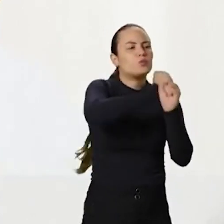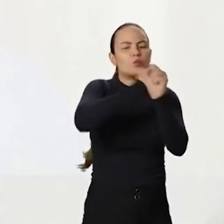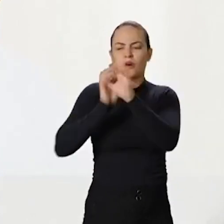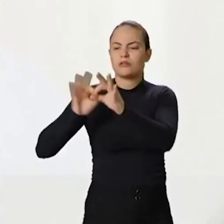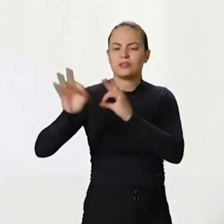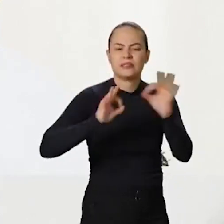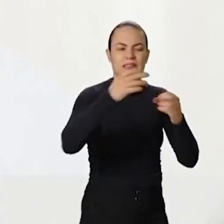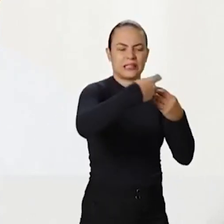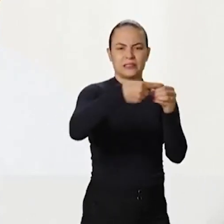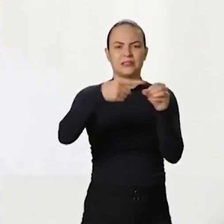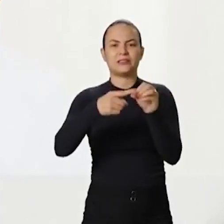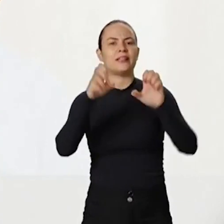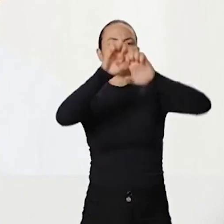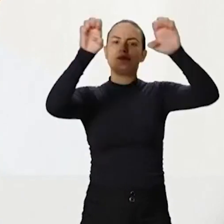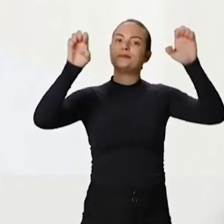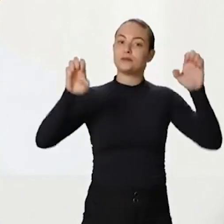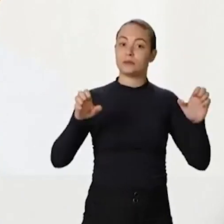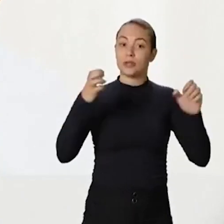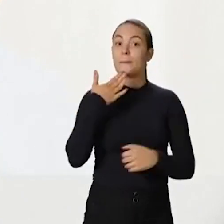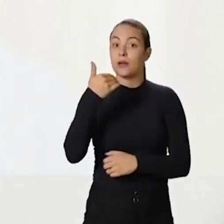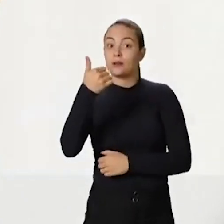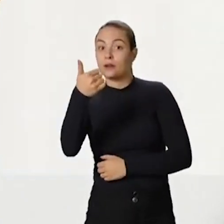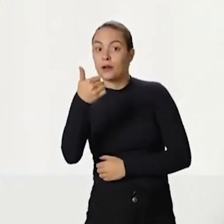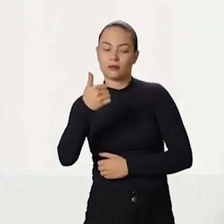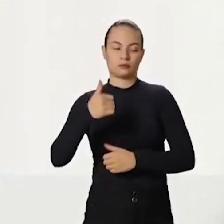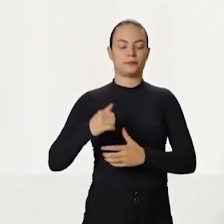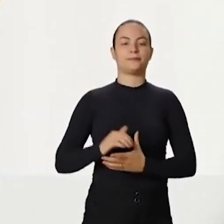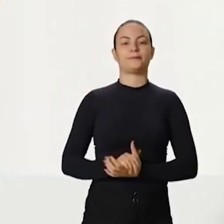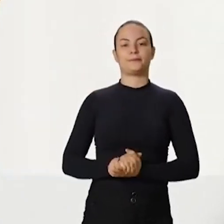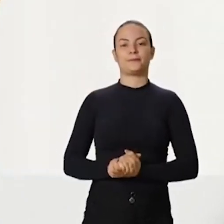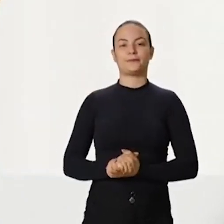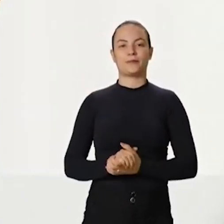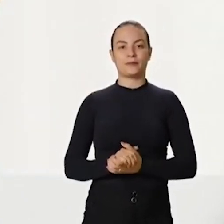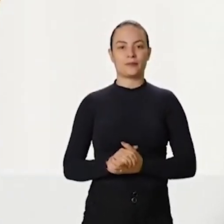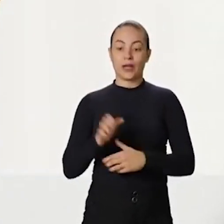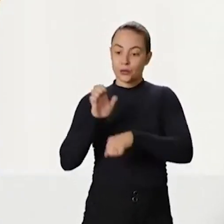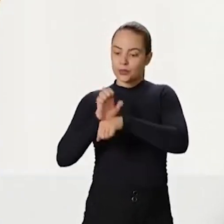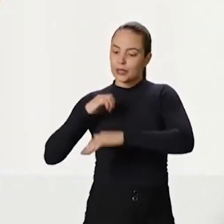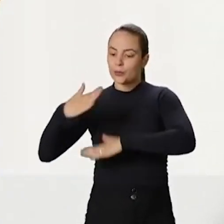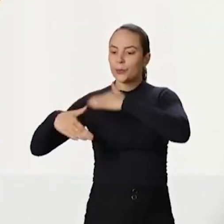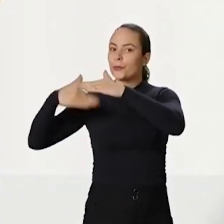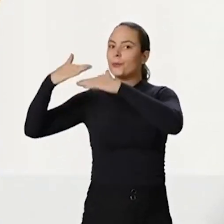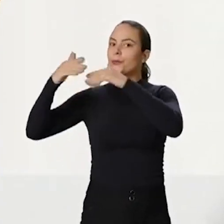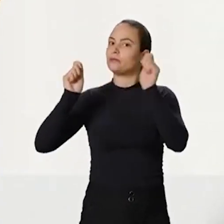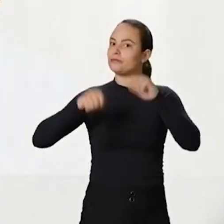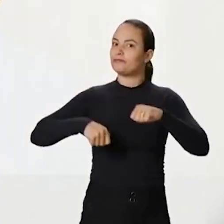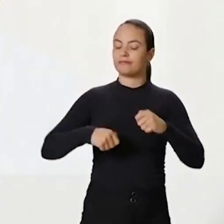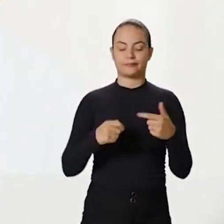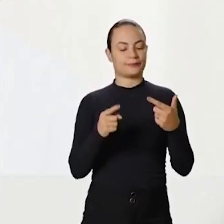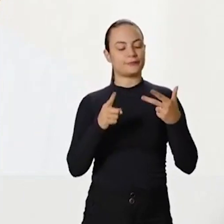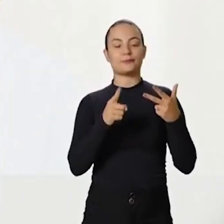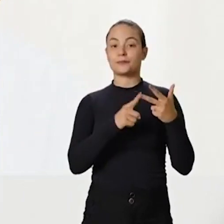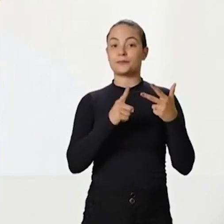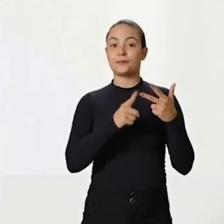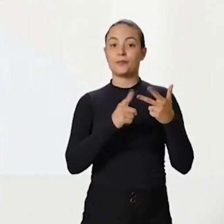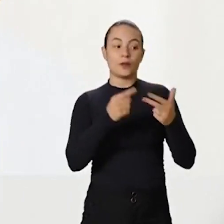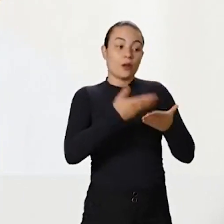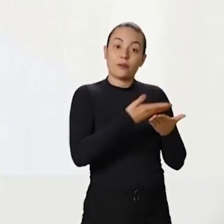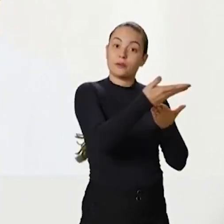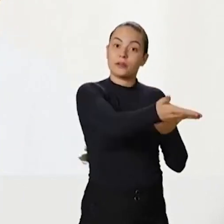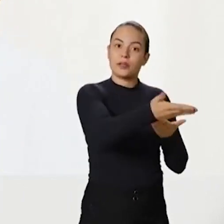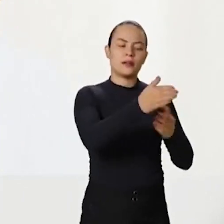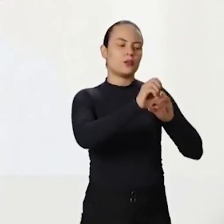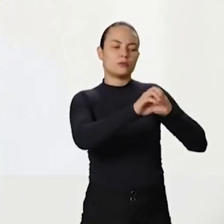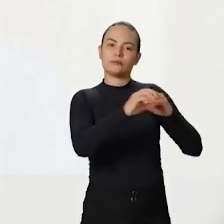para conectar regiões, melhorar a logística e fazer o nosso estado mais competitivo. Oferecer educação de